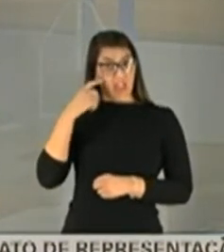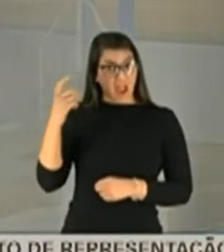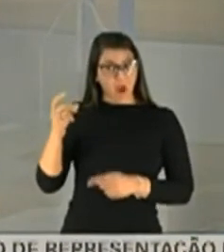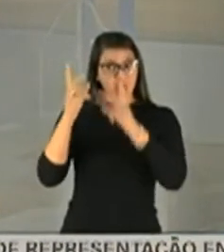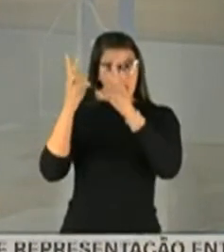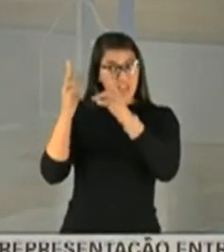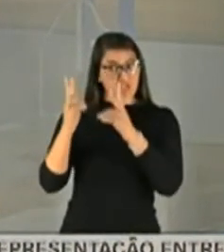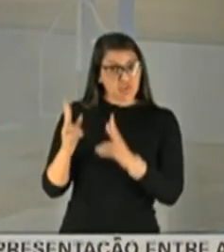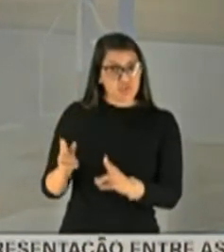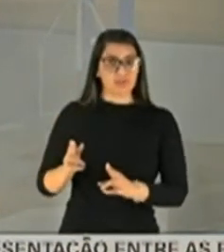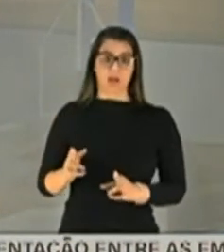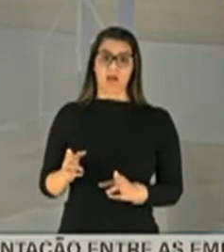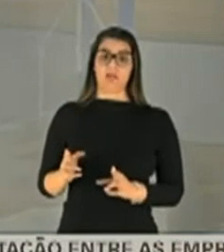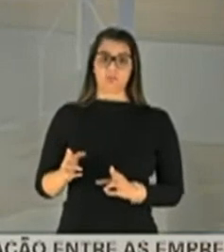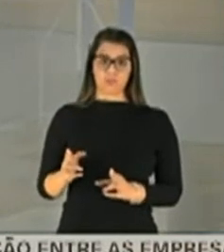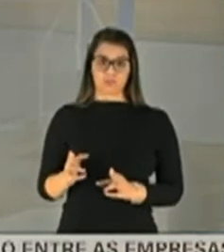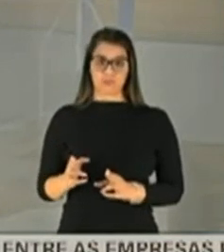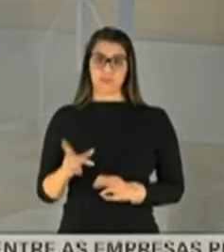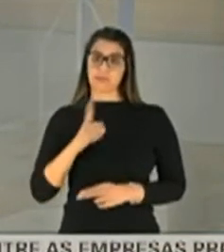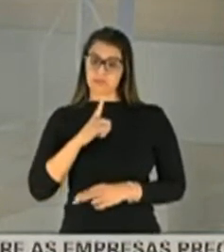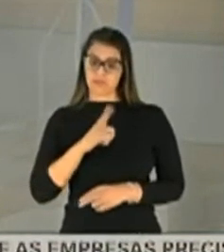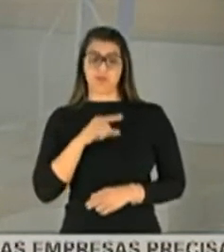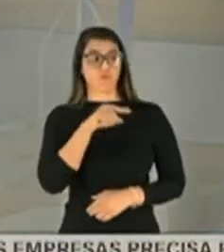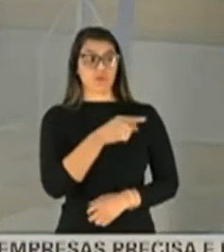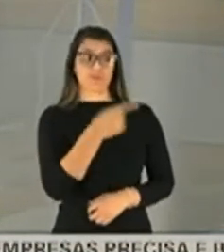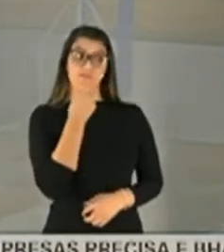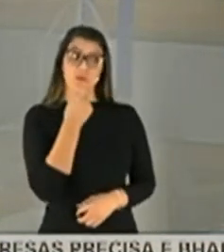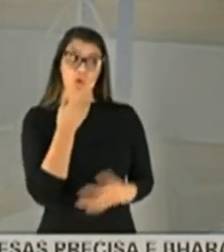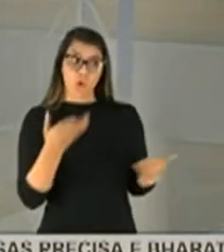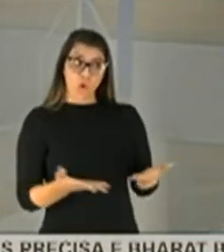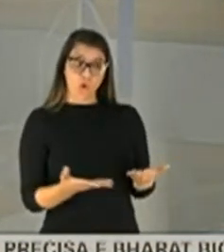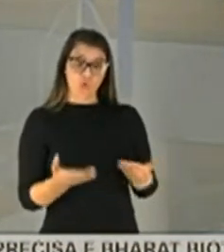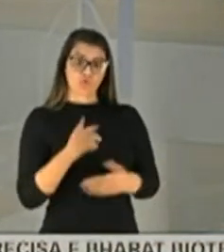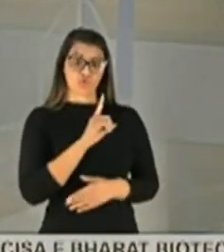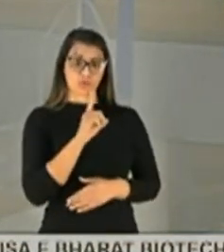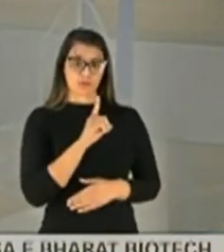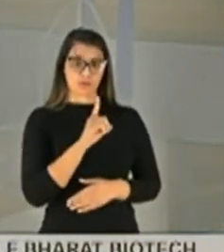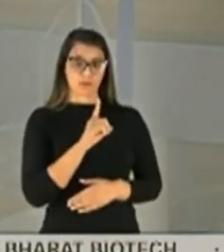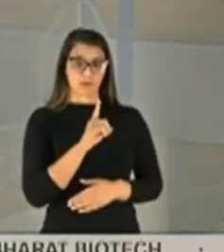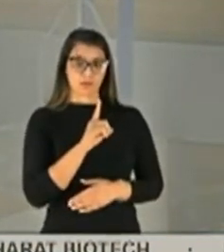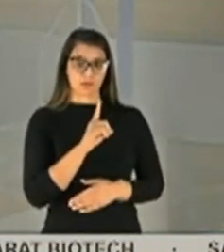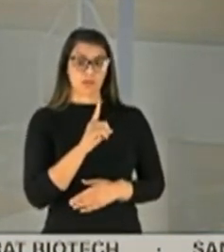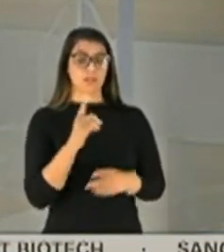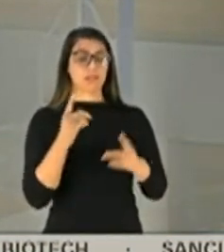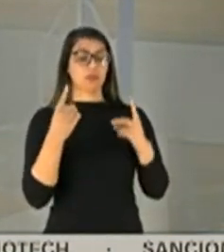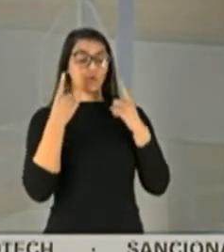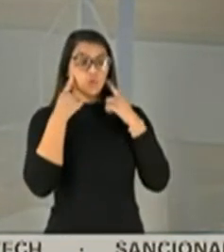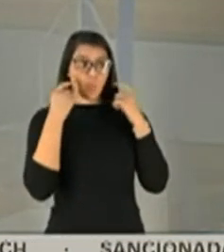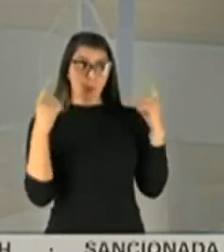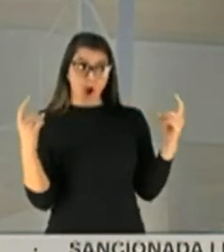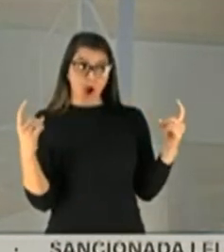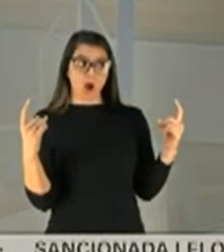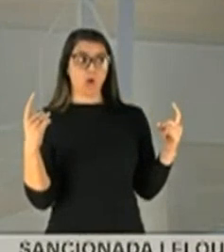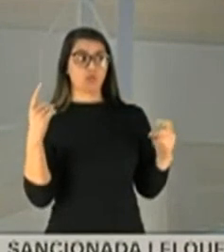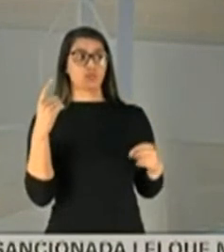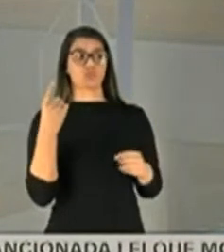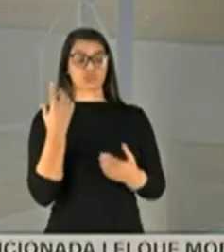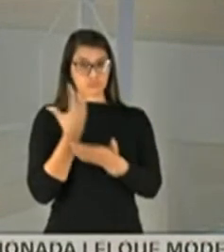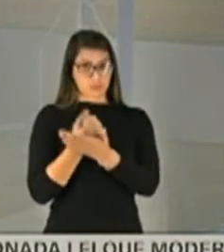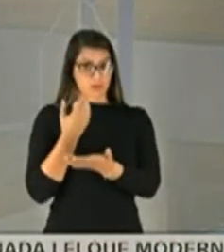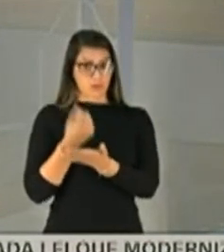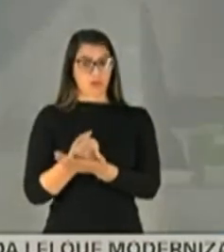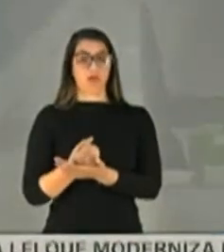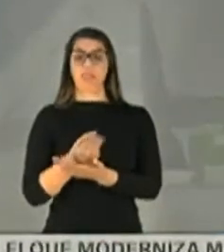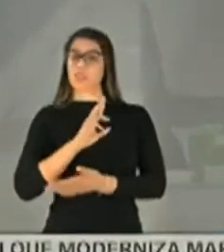editado. E o senhor disse hoje aqui, quero saber se o senhor confirma, que o áudio não foi adulterado.